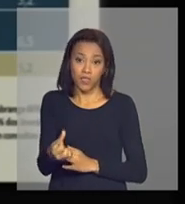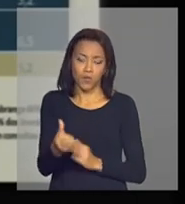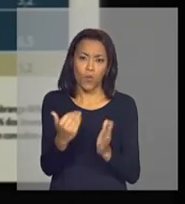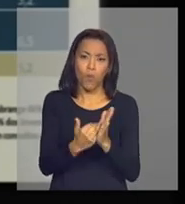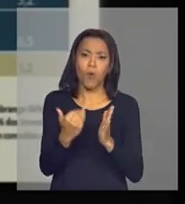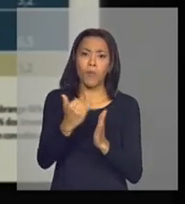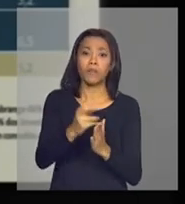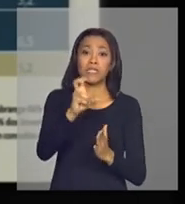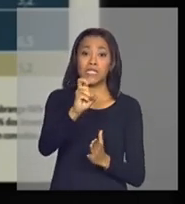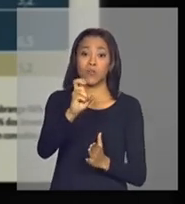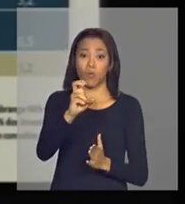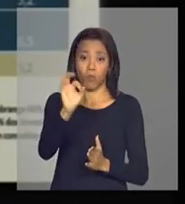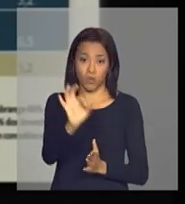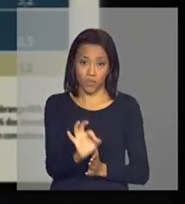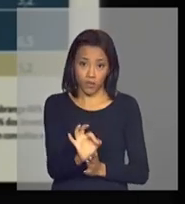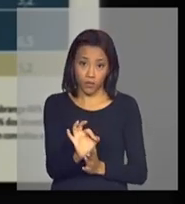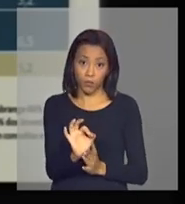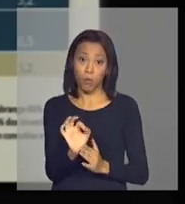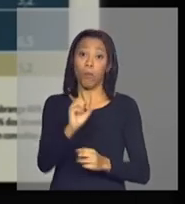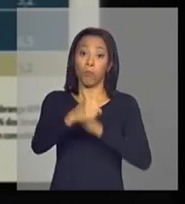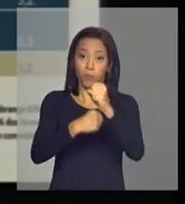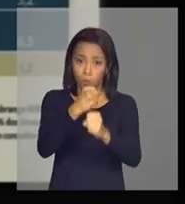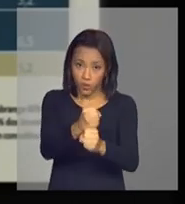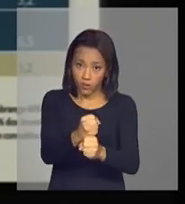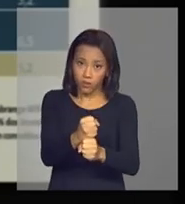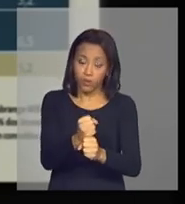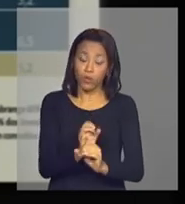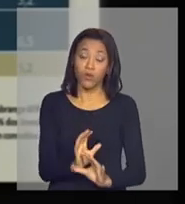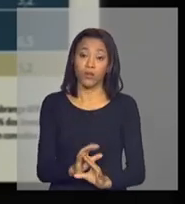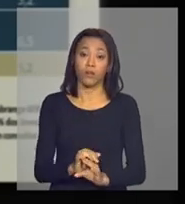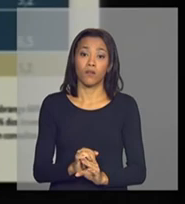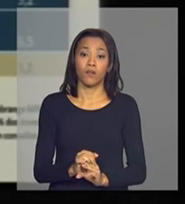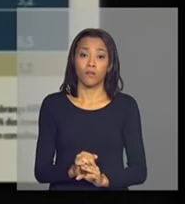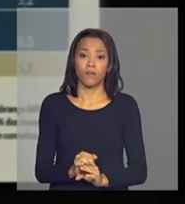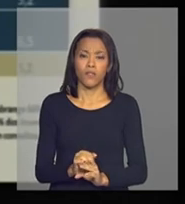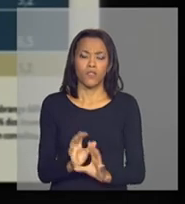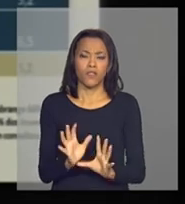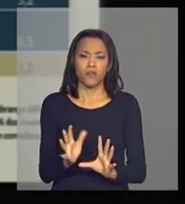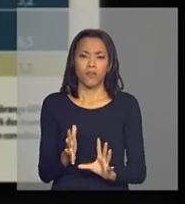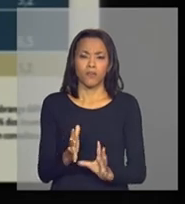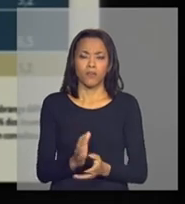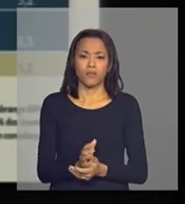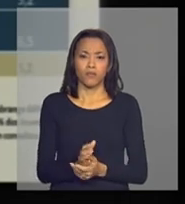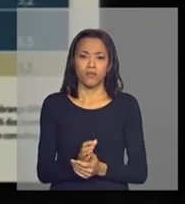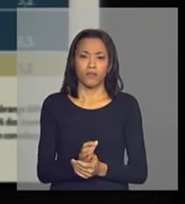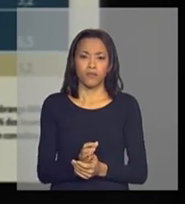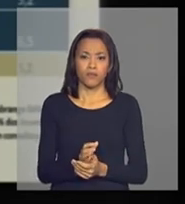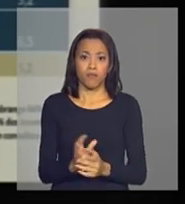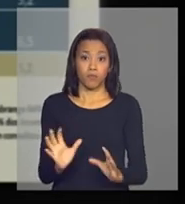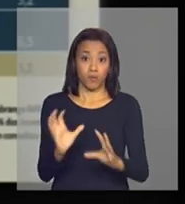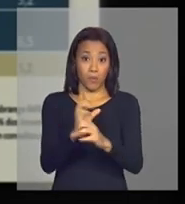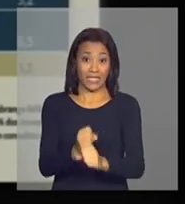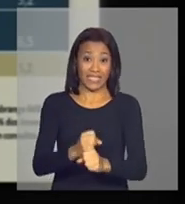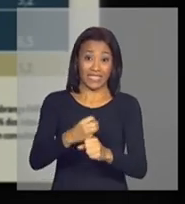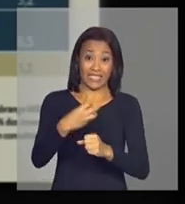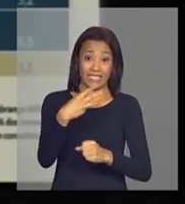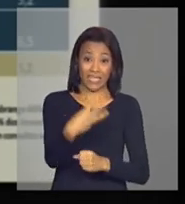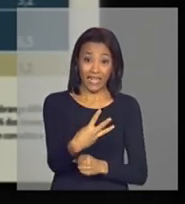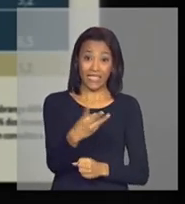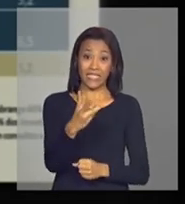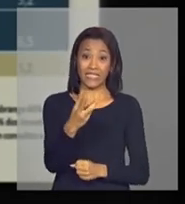% ao ano perfazendo quase 3 trilhões e 800